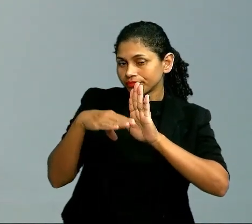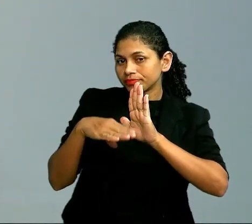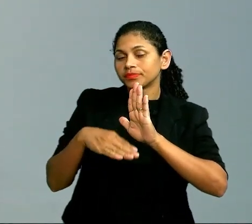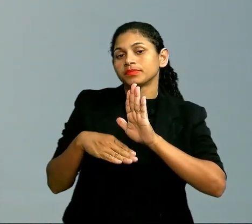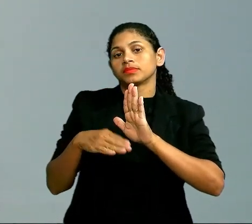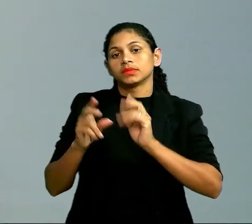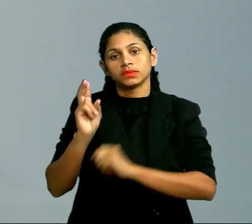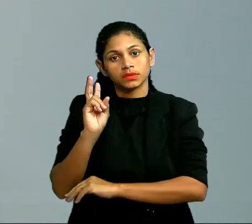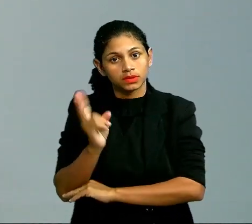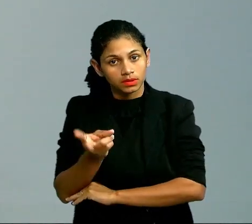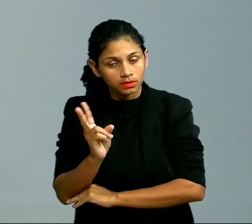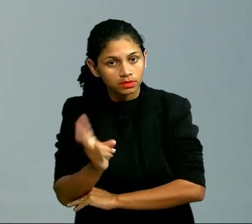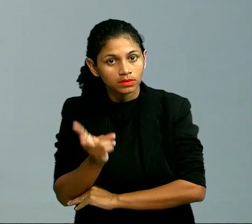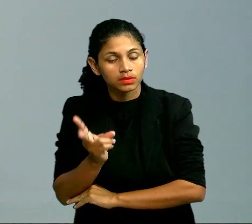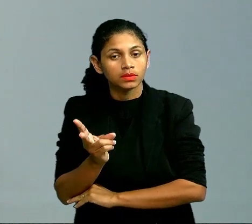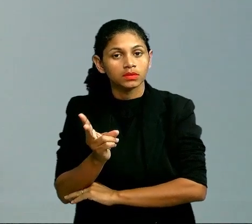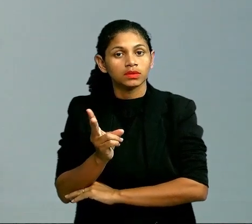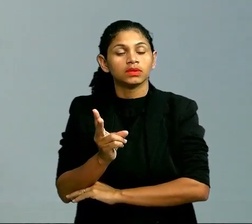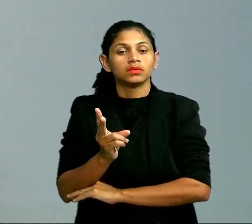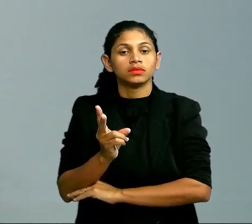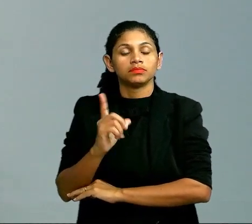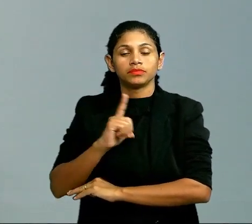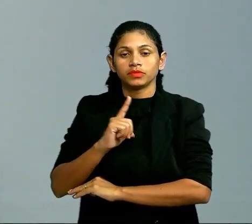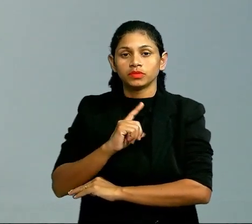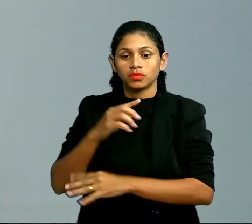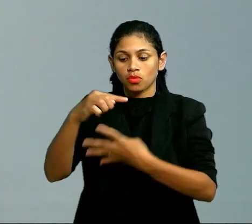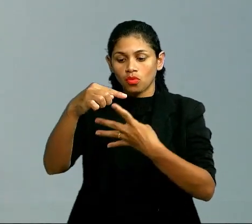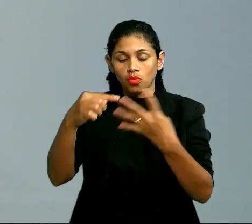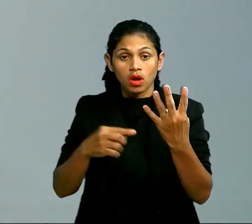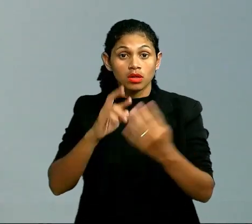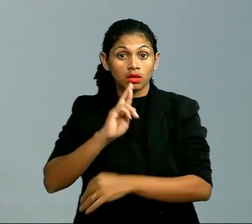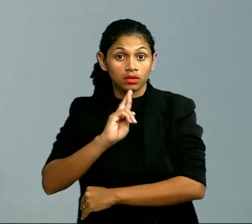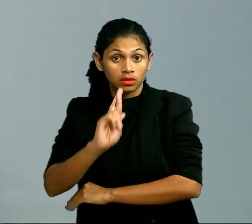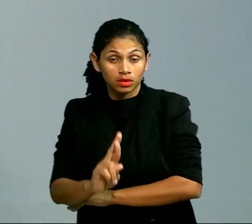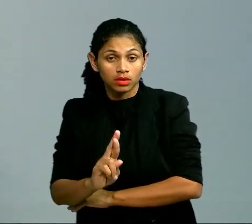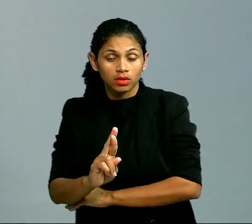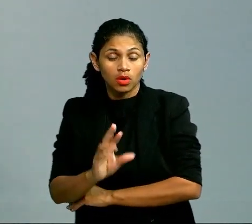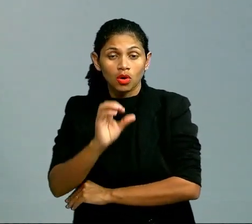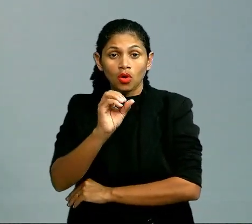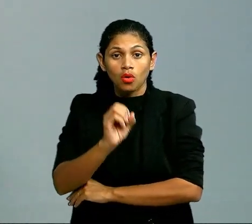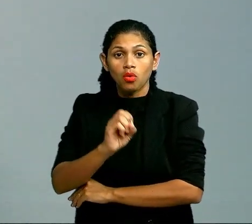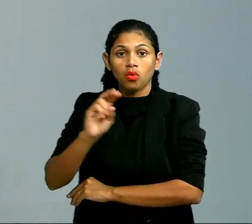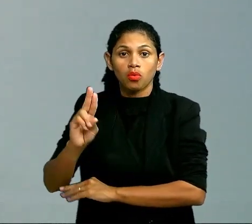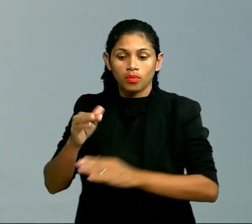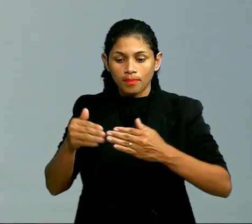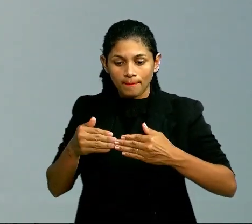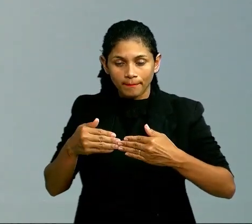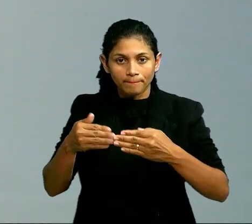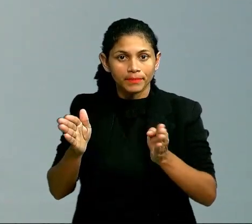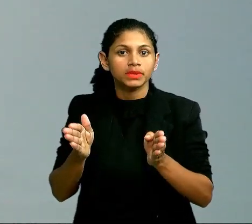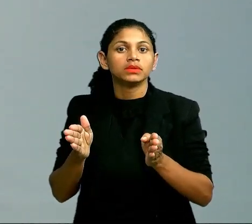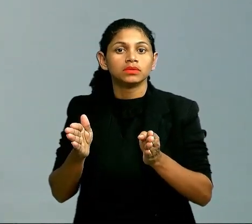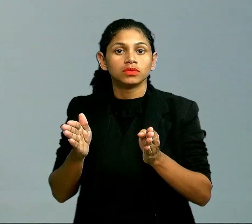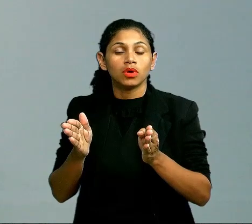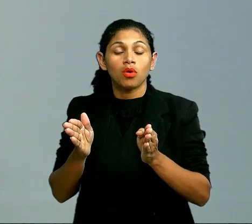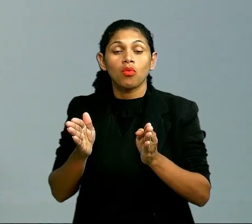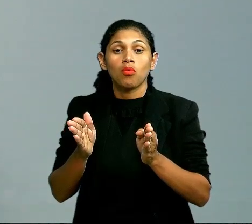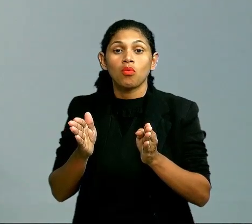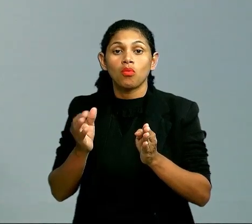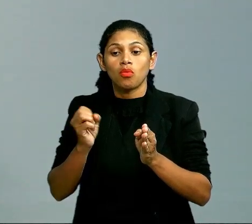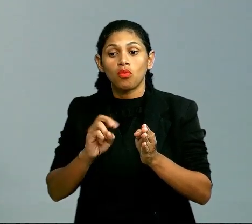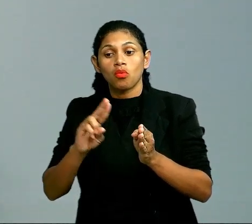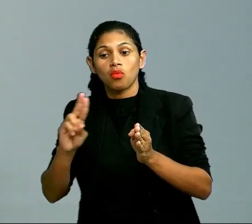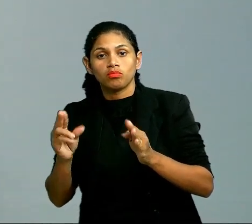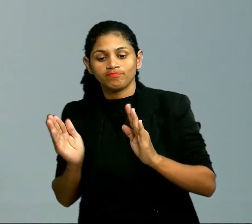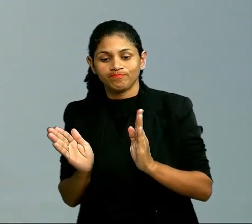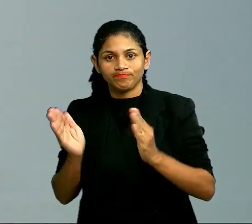ela sempre vai vir junto de quatro respostas. Ela pode ser quatro coisas. Ou ela é aberta ou ela é fechada. Então, eu tenho